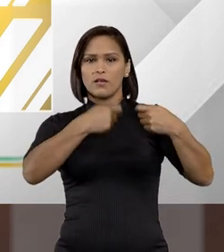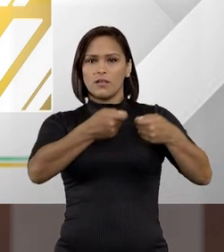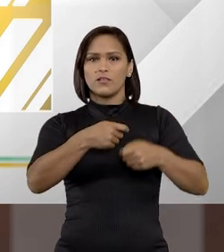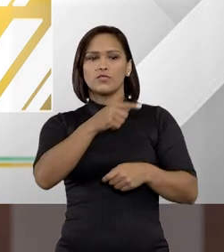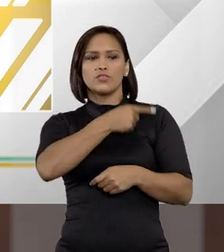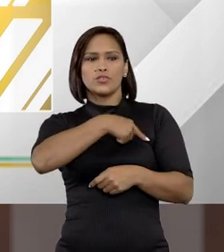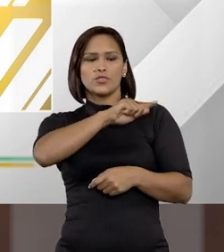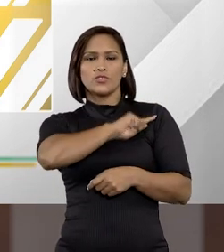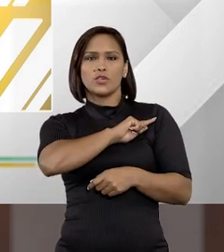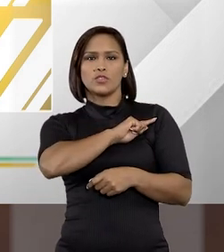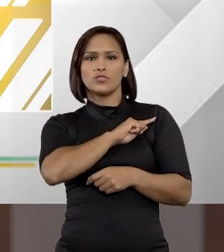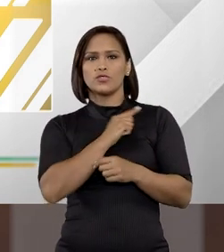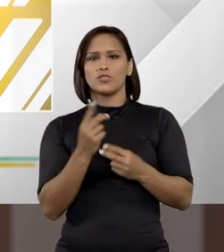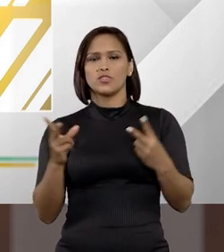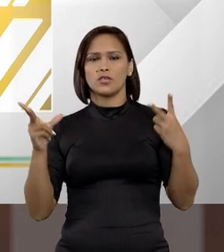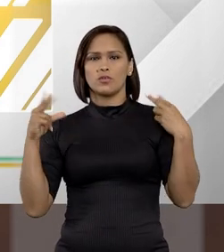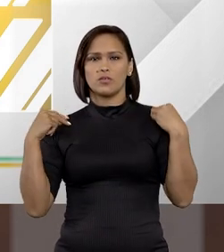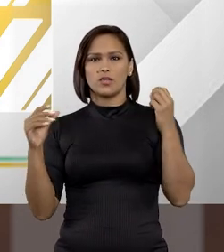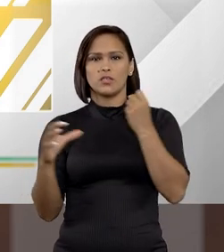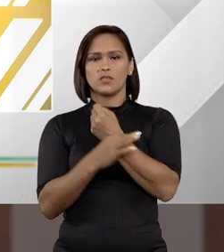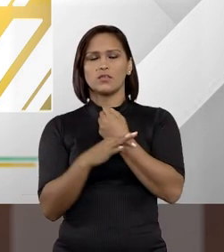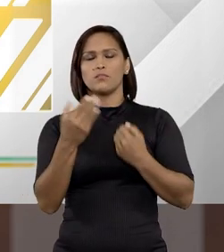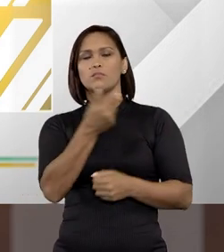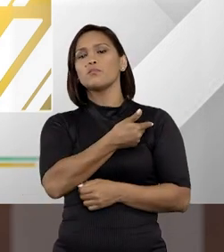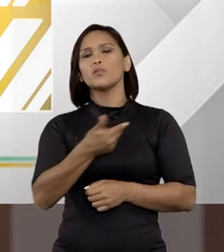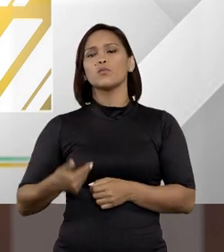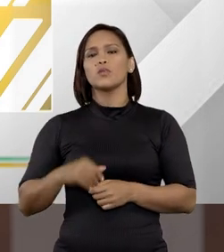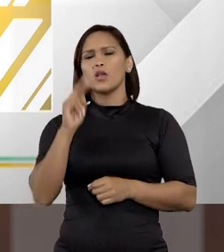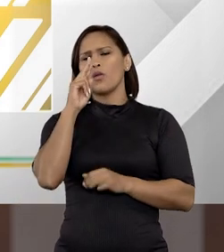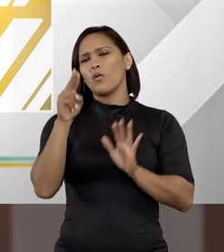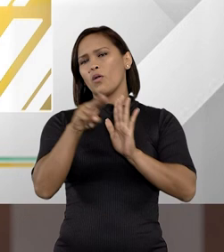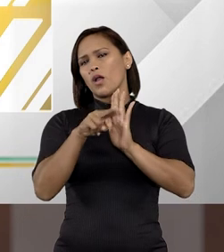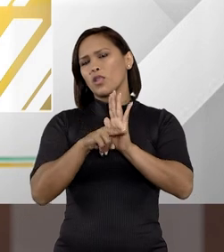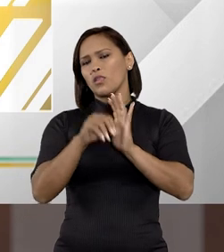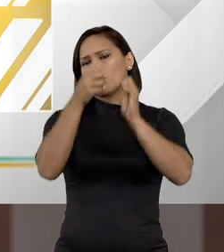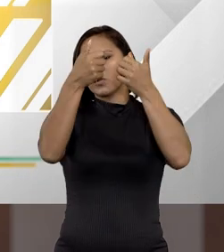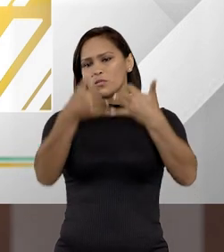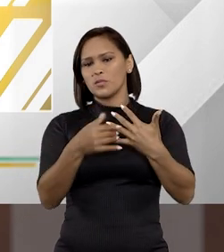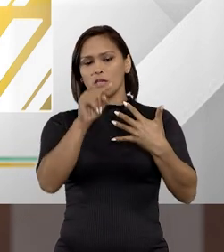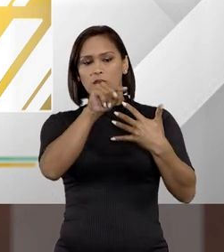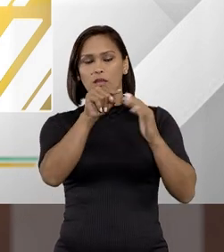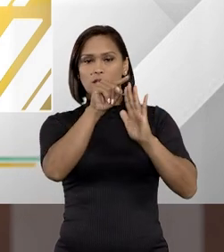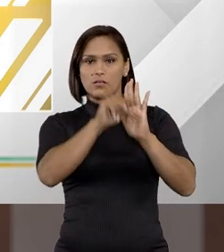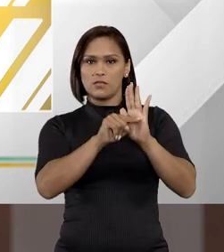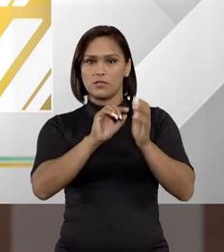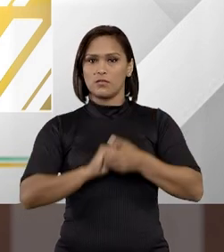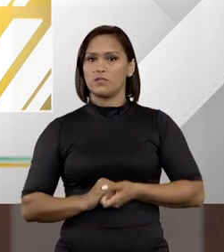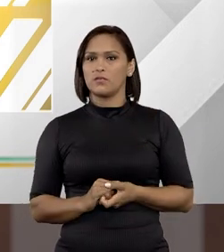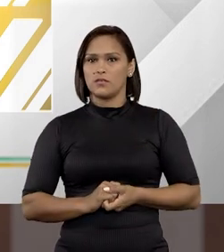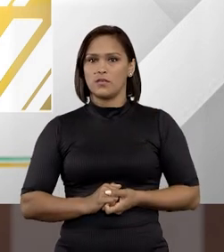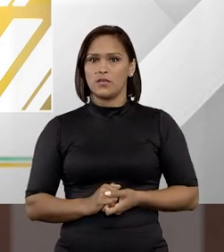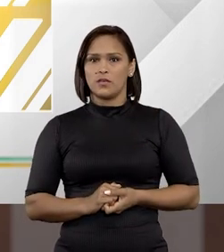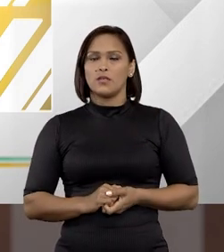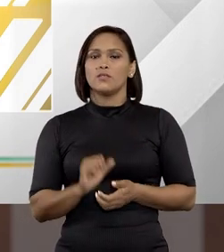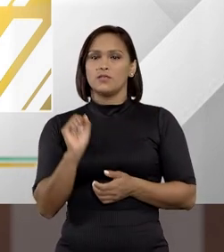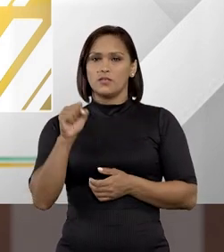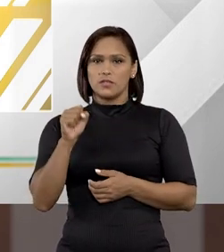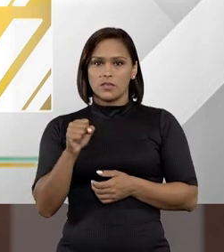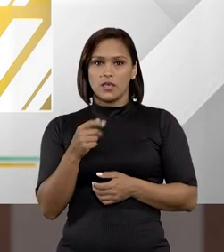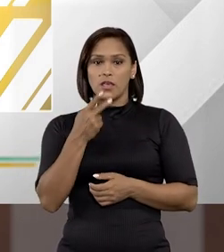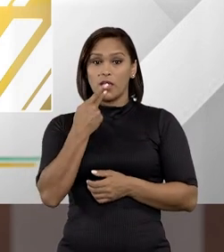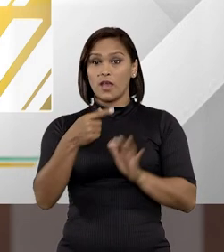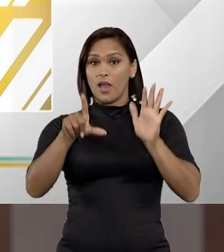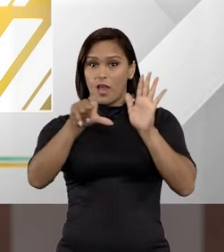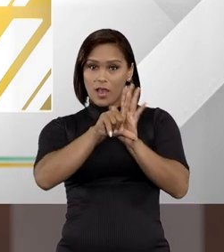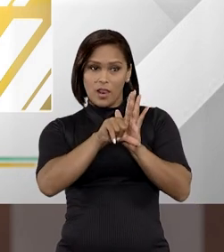defesa de agentes de segurança pública, não é, professor Eduardo? O que é a norma disciplina quanto a esse ponto? Exato,